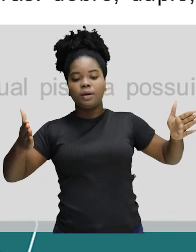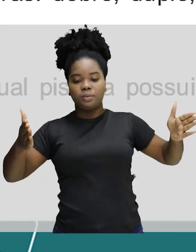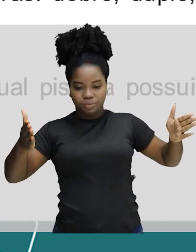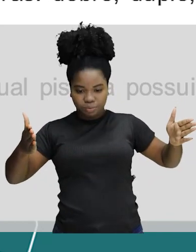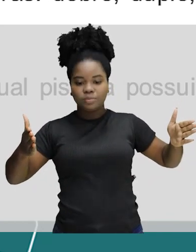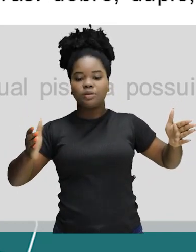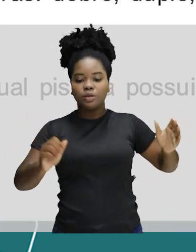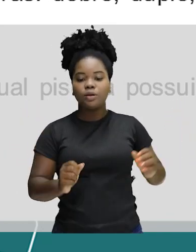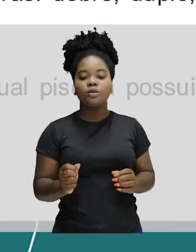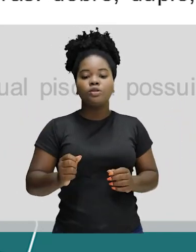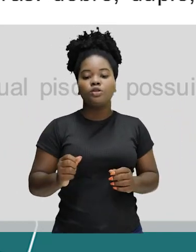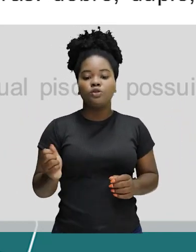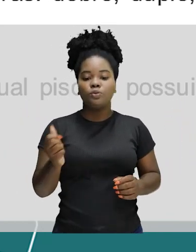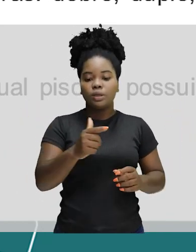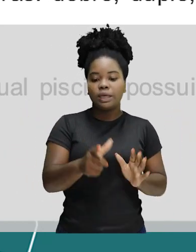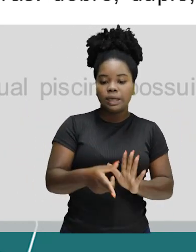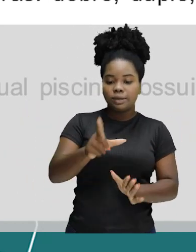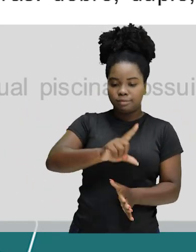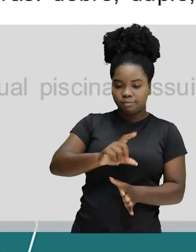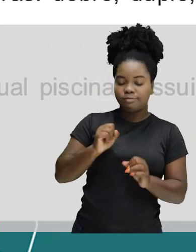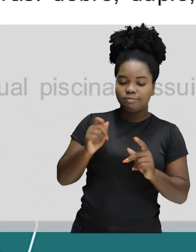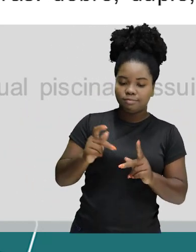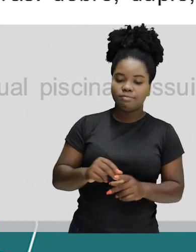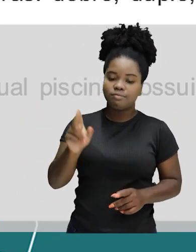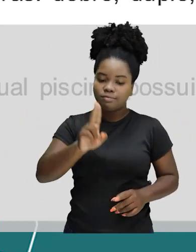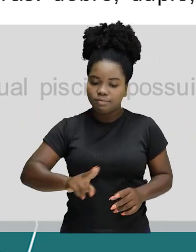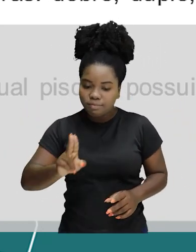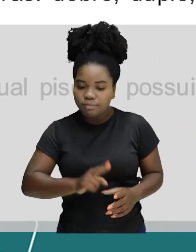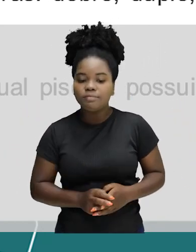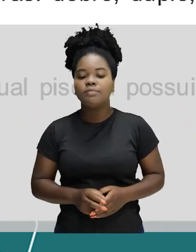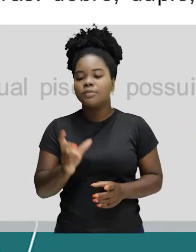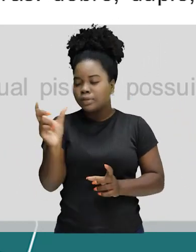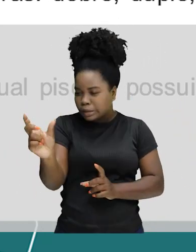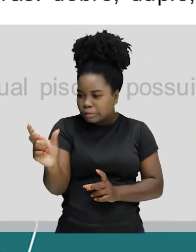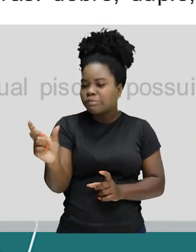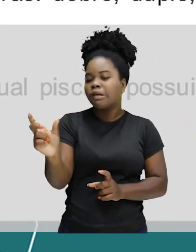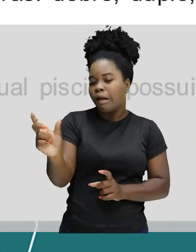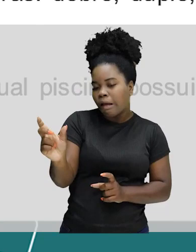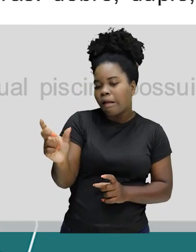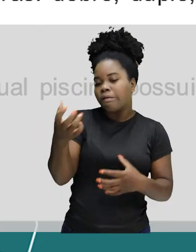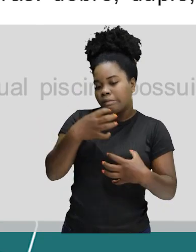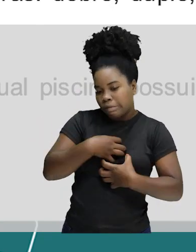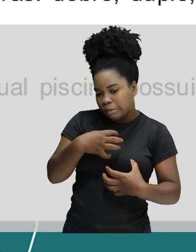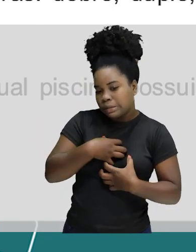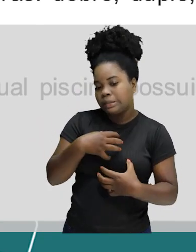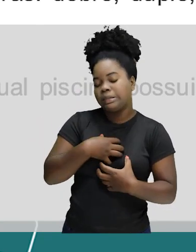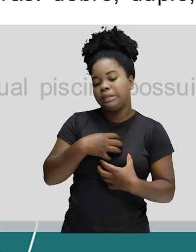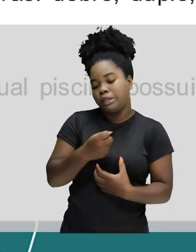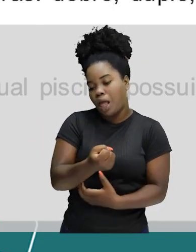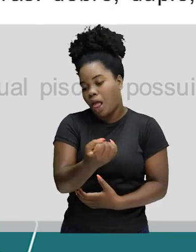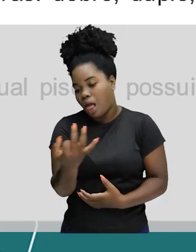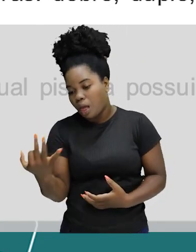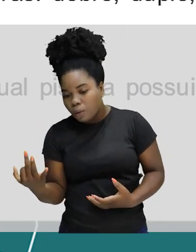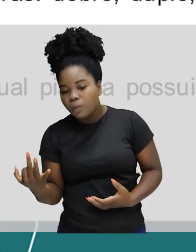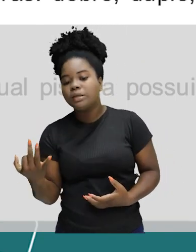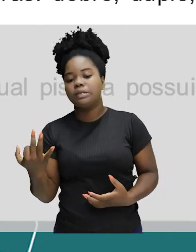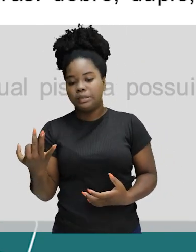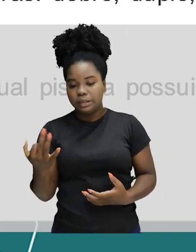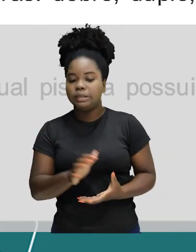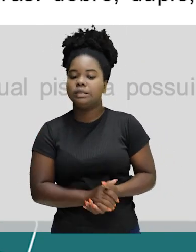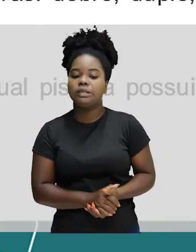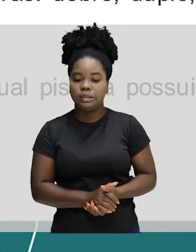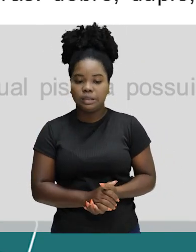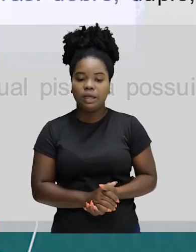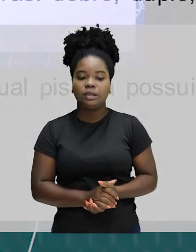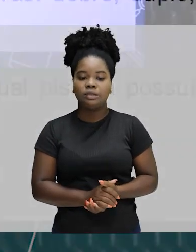anterior. Então, a gente pode estar utilizando aí certas palavras que dão esse indicativo, né? Dessa quantidade que é